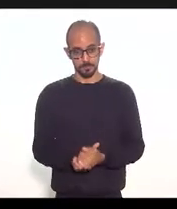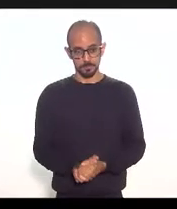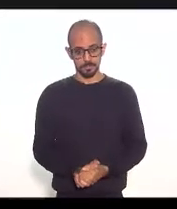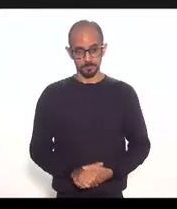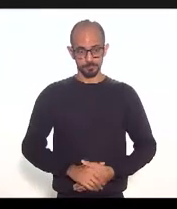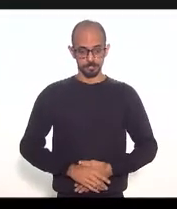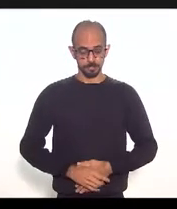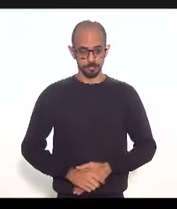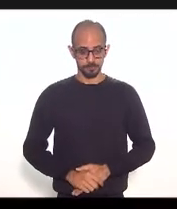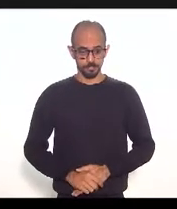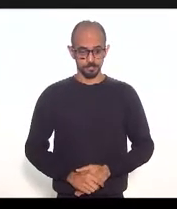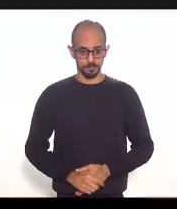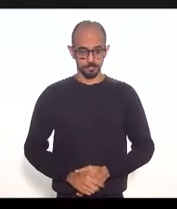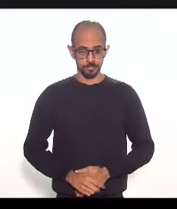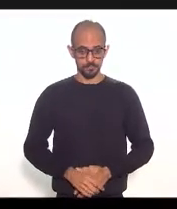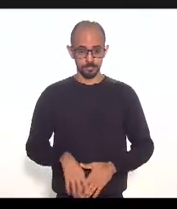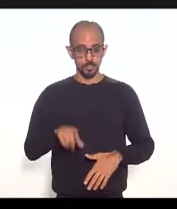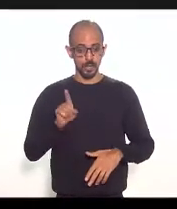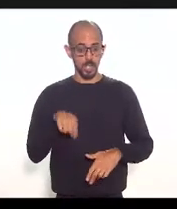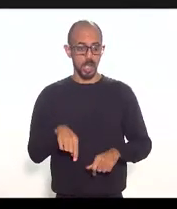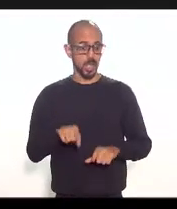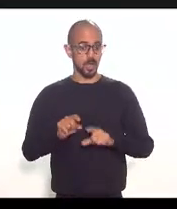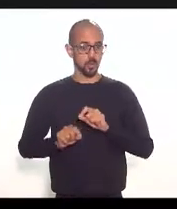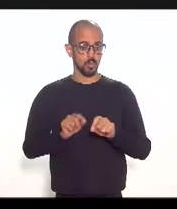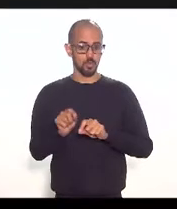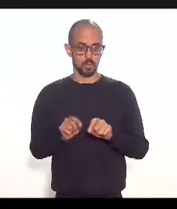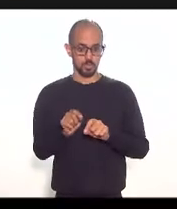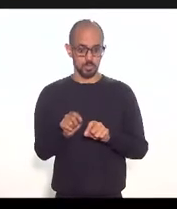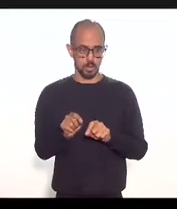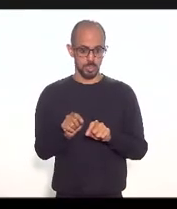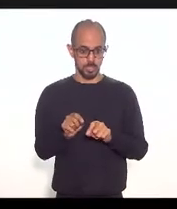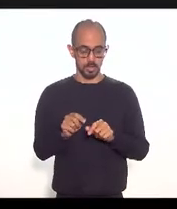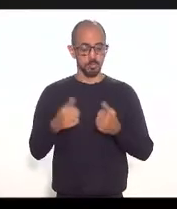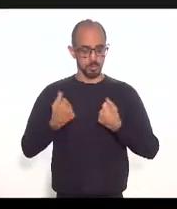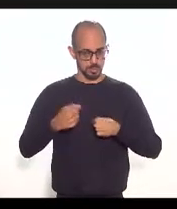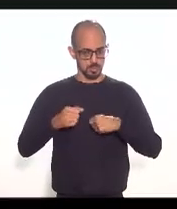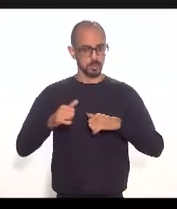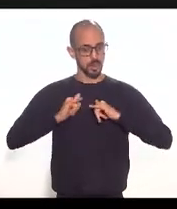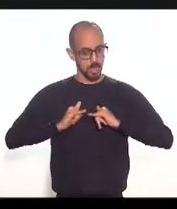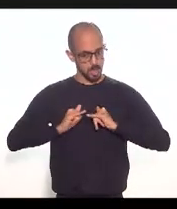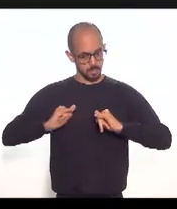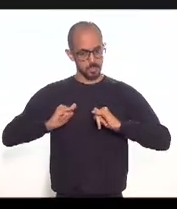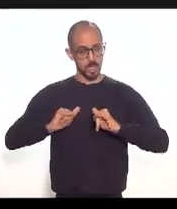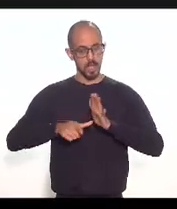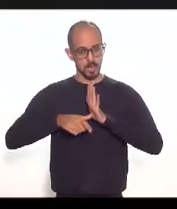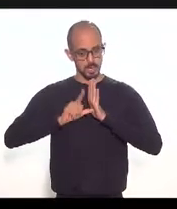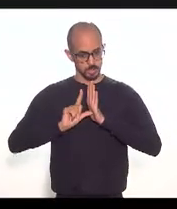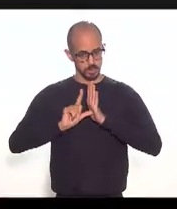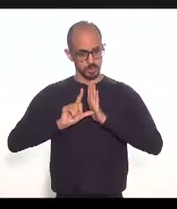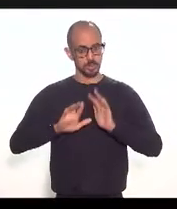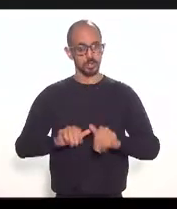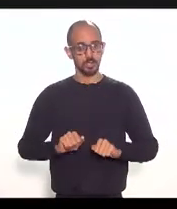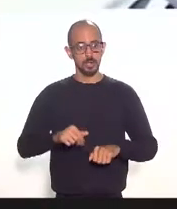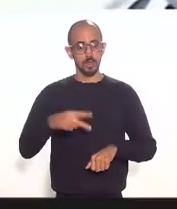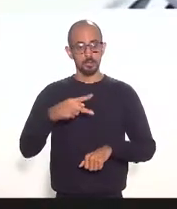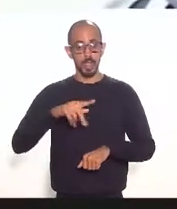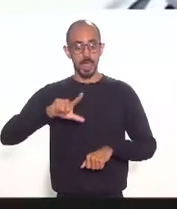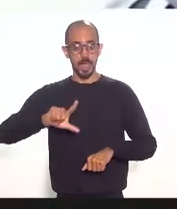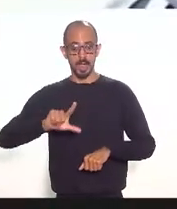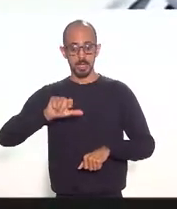Cabe preliminarmente dizer o seguinte, o PL